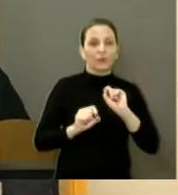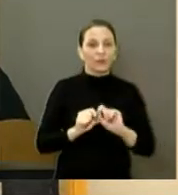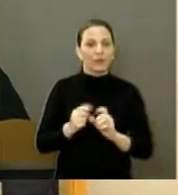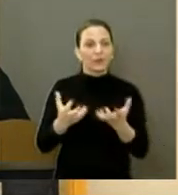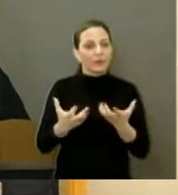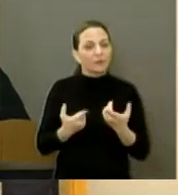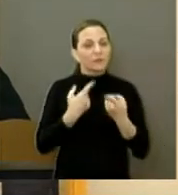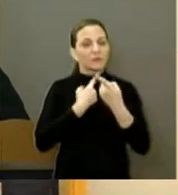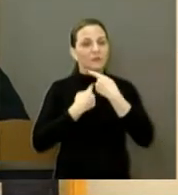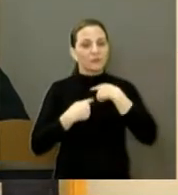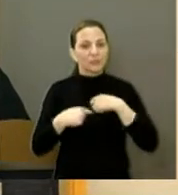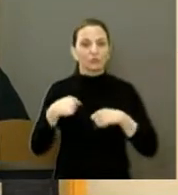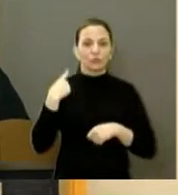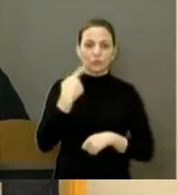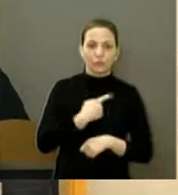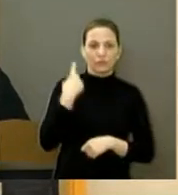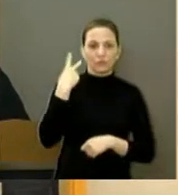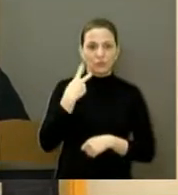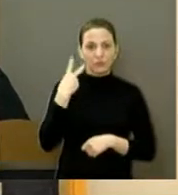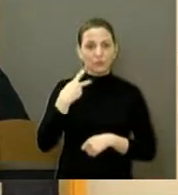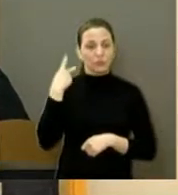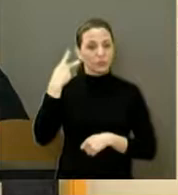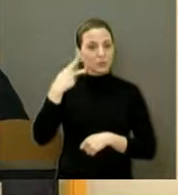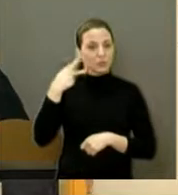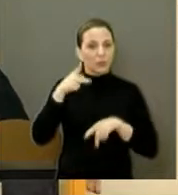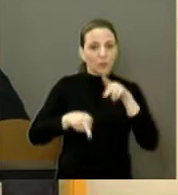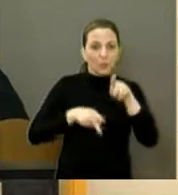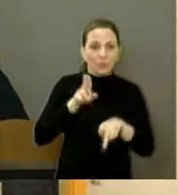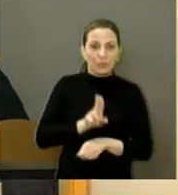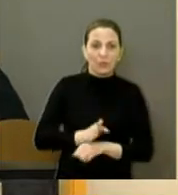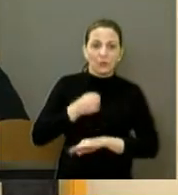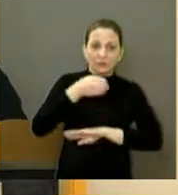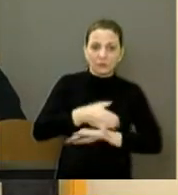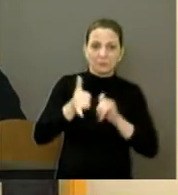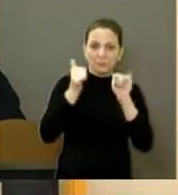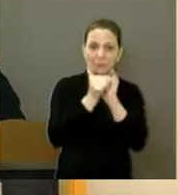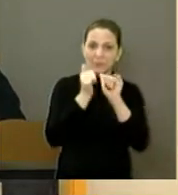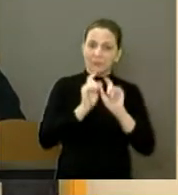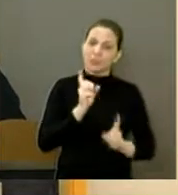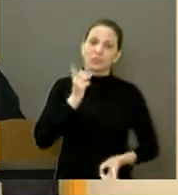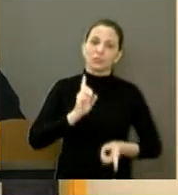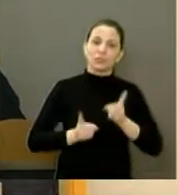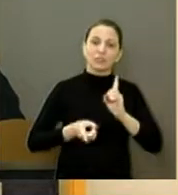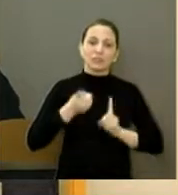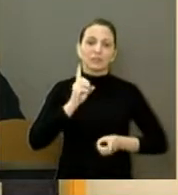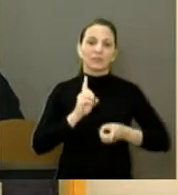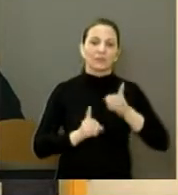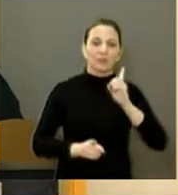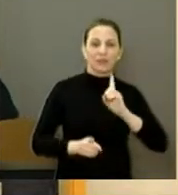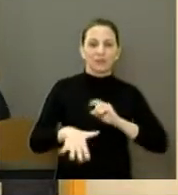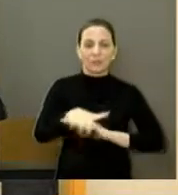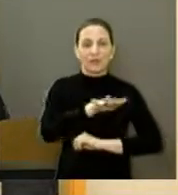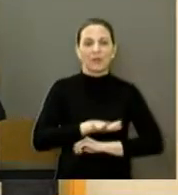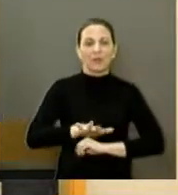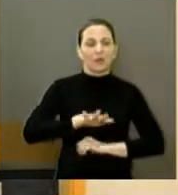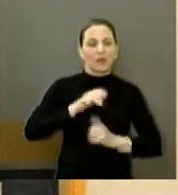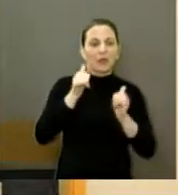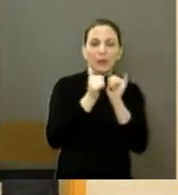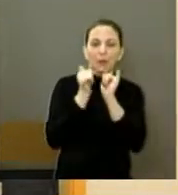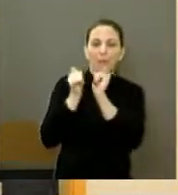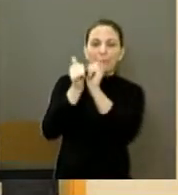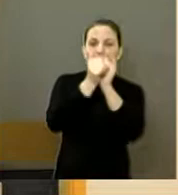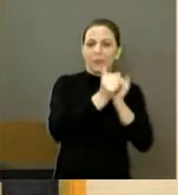a gente quer, que a população ocupe essa praça com dignidade, os espaços, não essa, mas como outras praças.